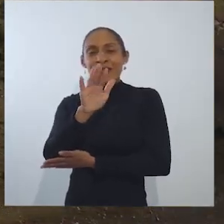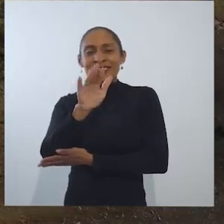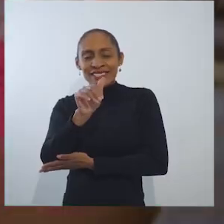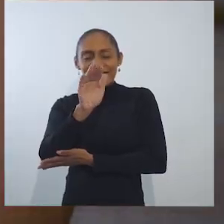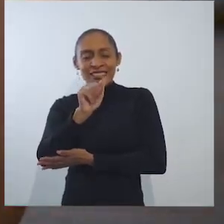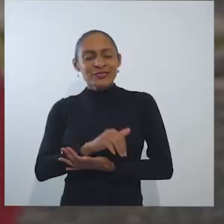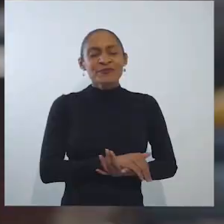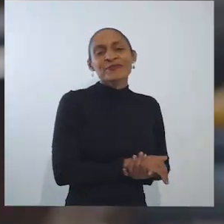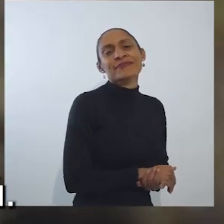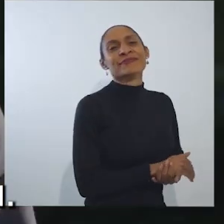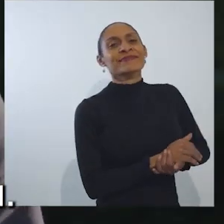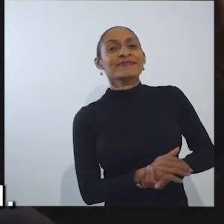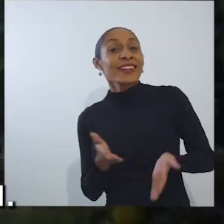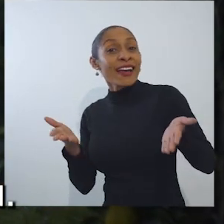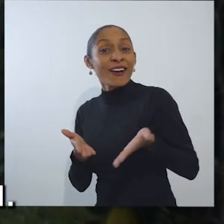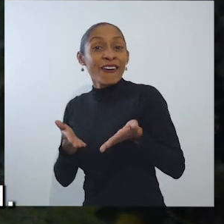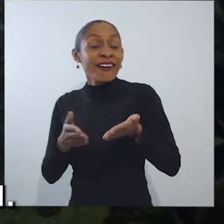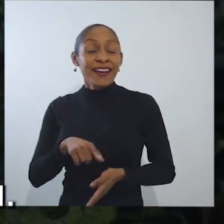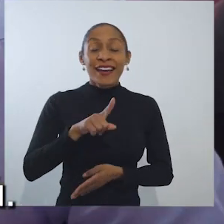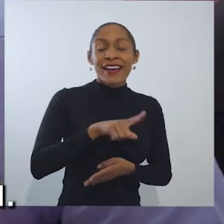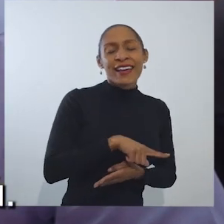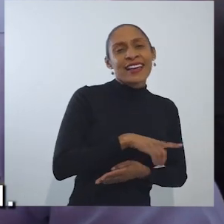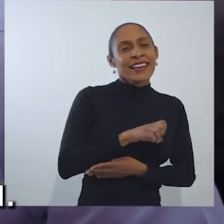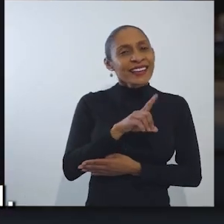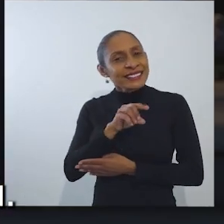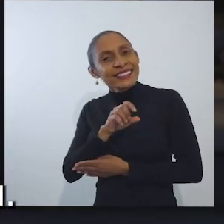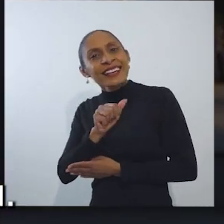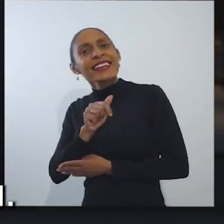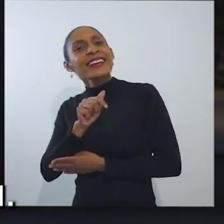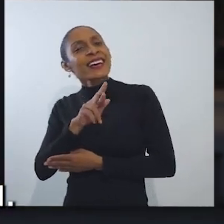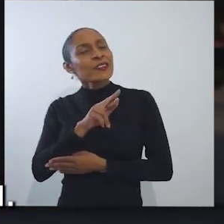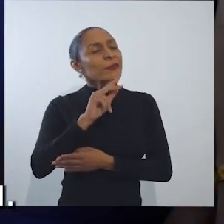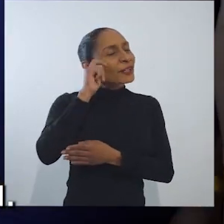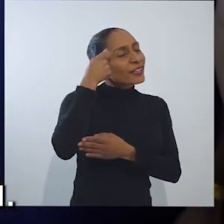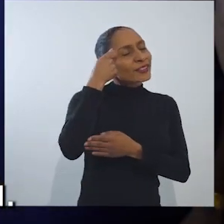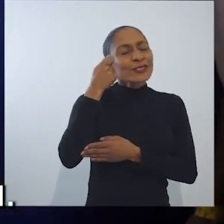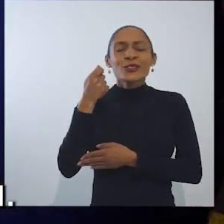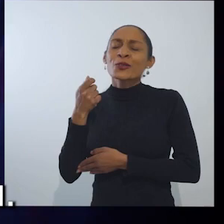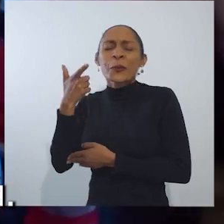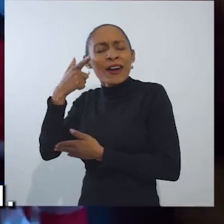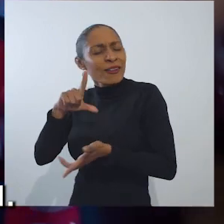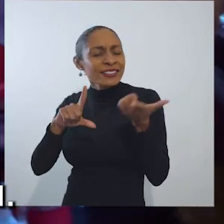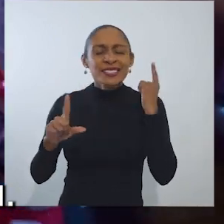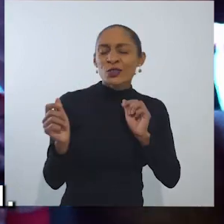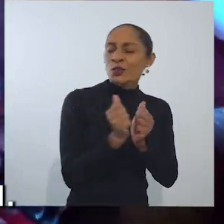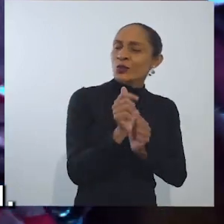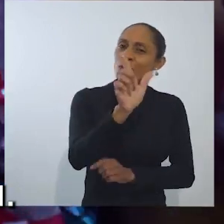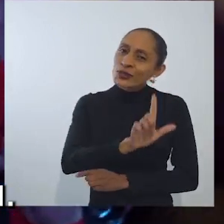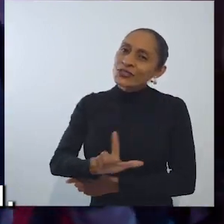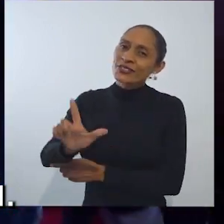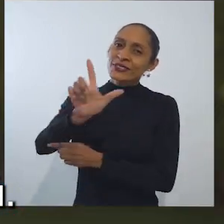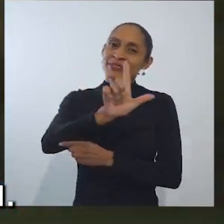vem, vem, vem Agora é, é, é Edega Preto Pra vencer com Lula